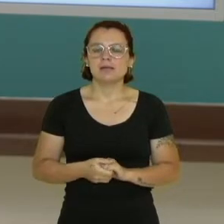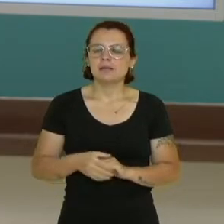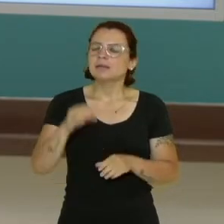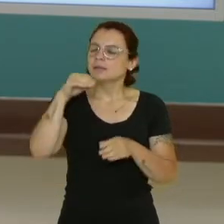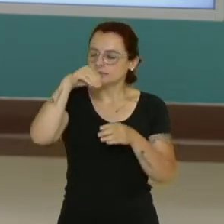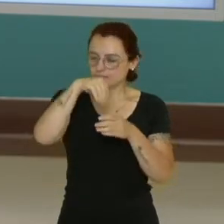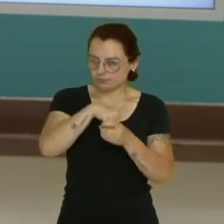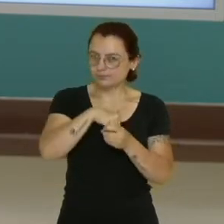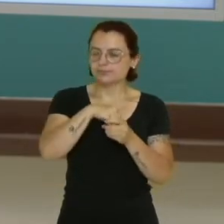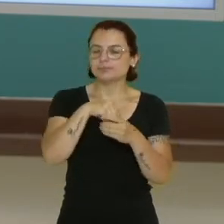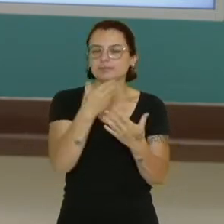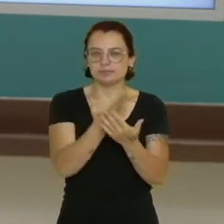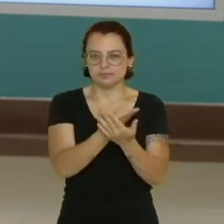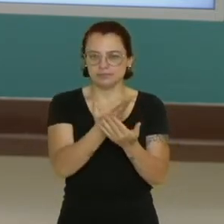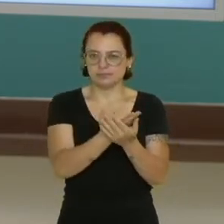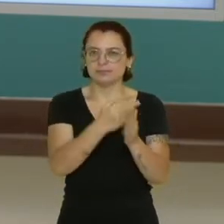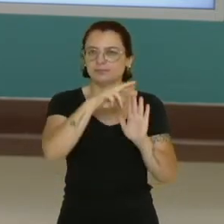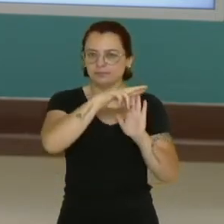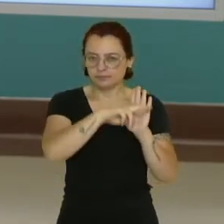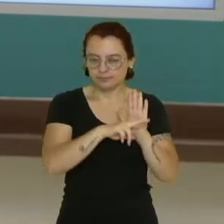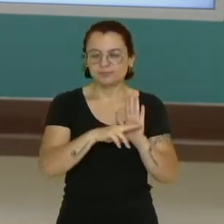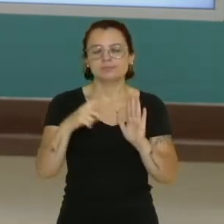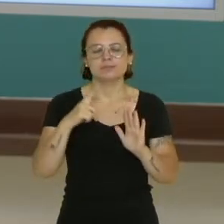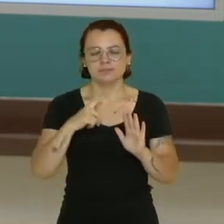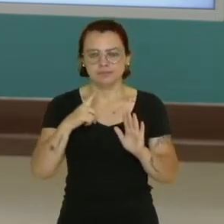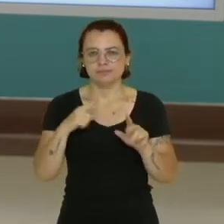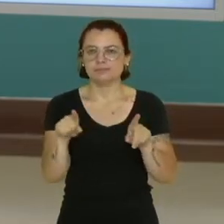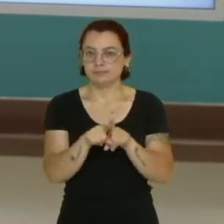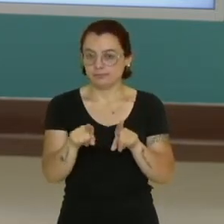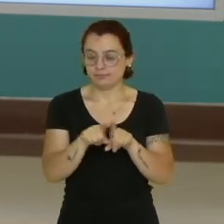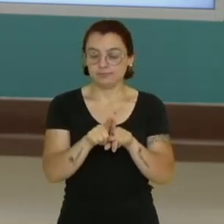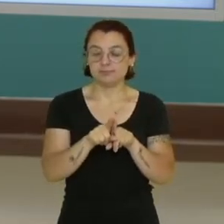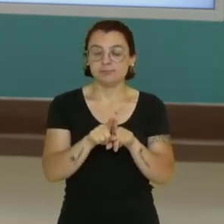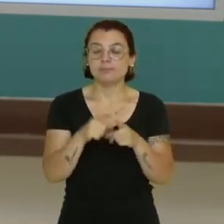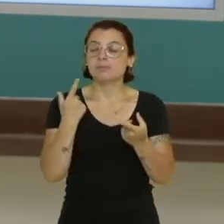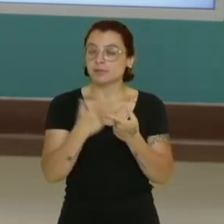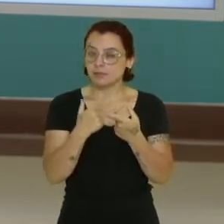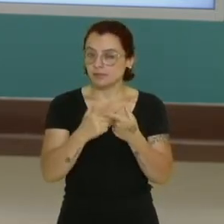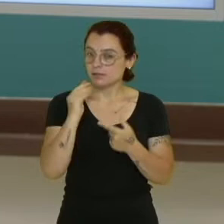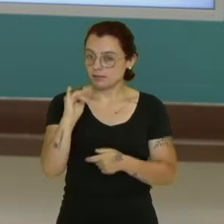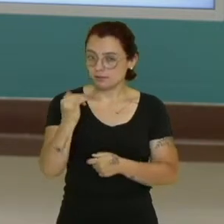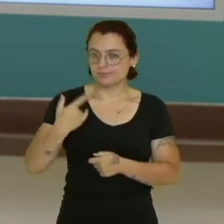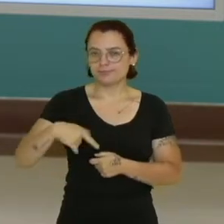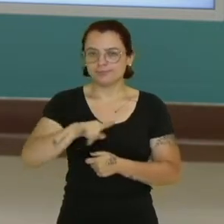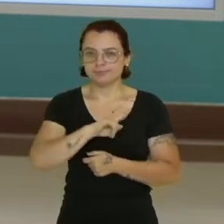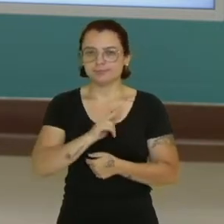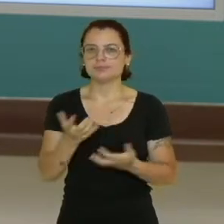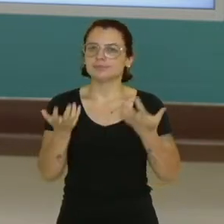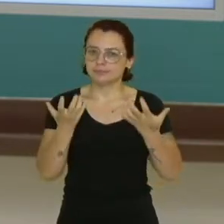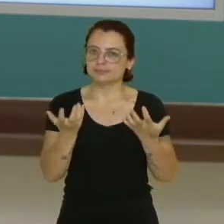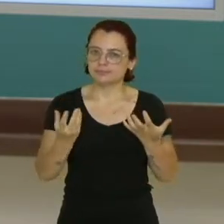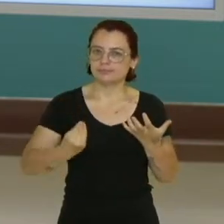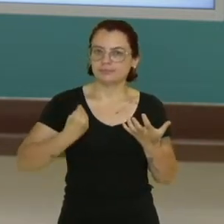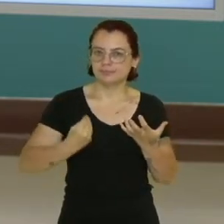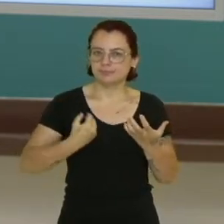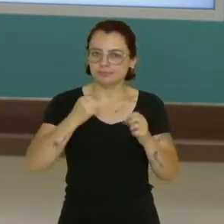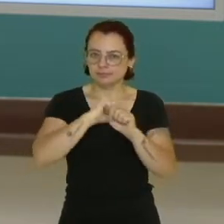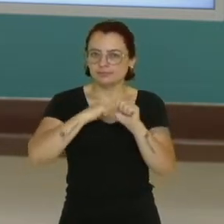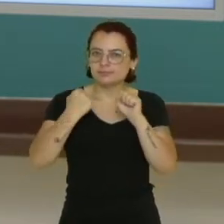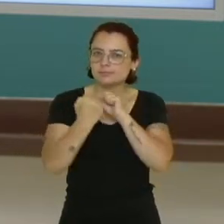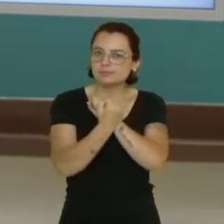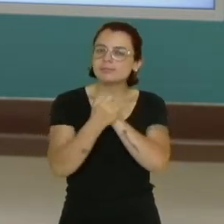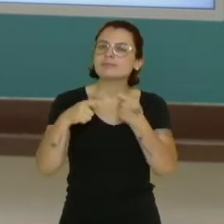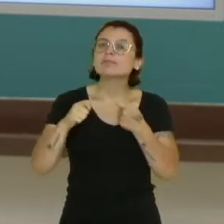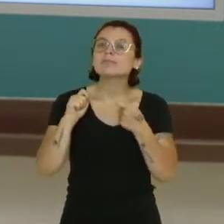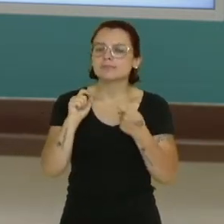regimento escolar. Lembre-se que toda vida em sociedade exige a gente ter relações de respeito mútuo, para a gente